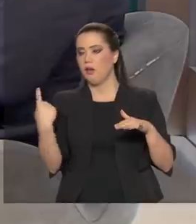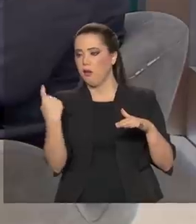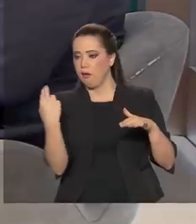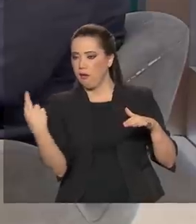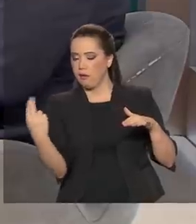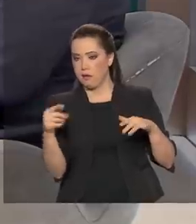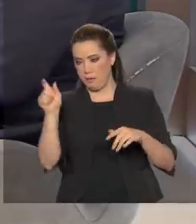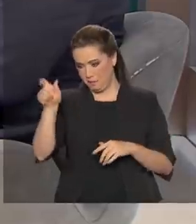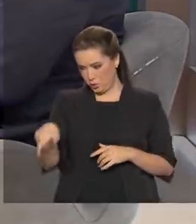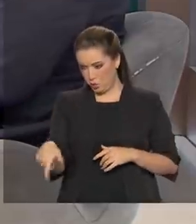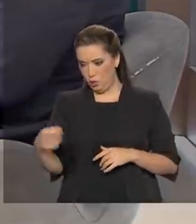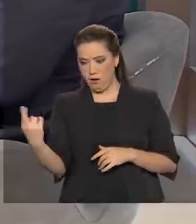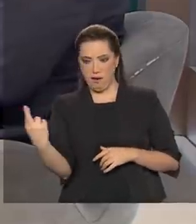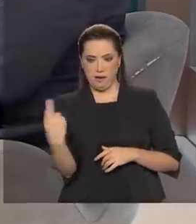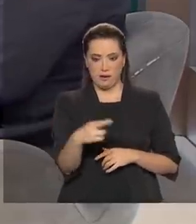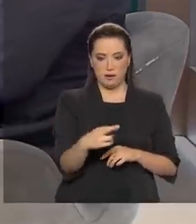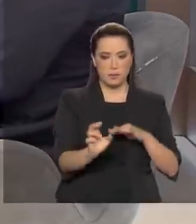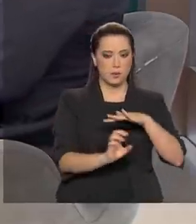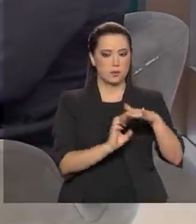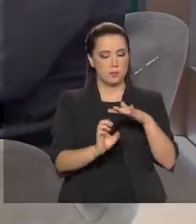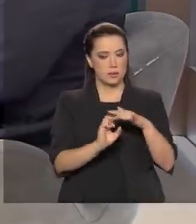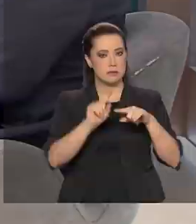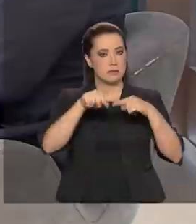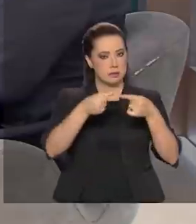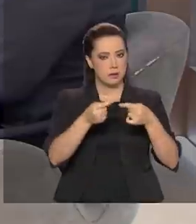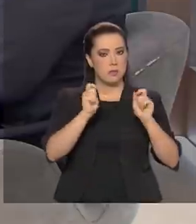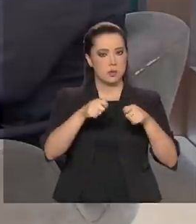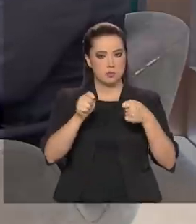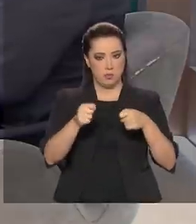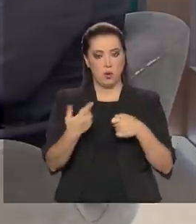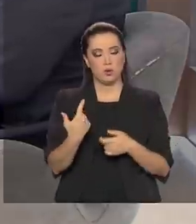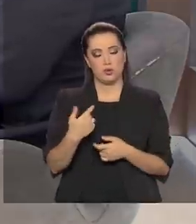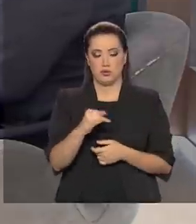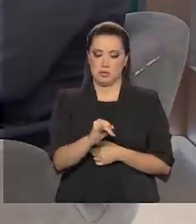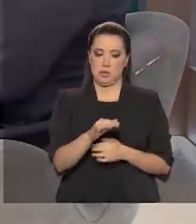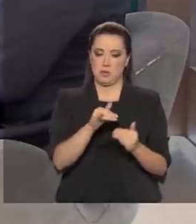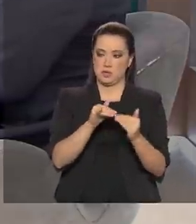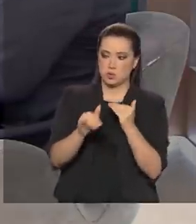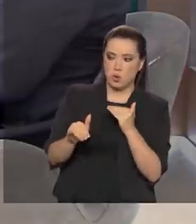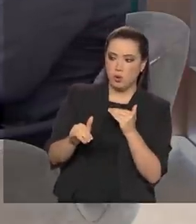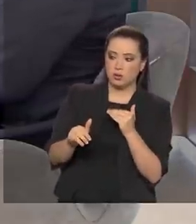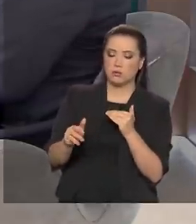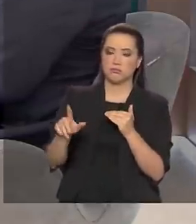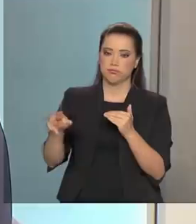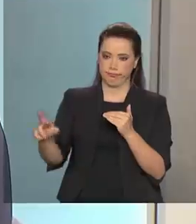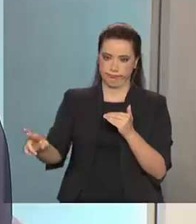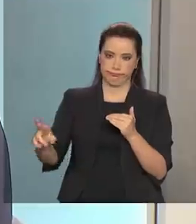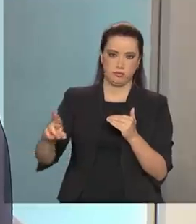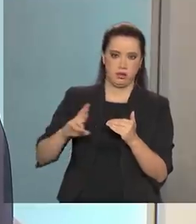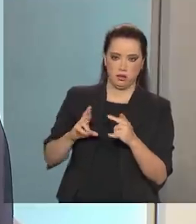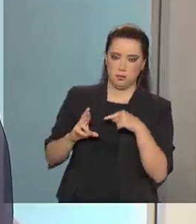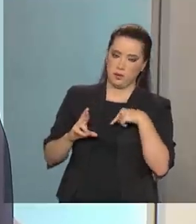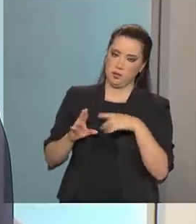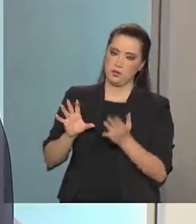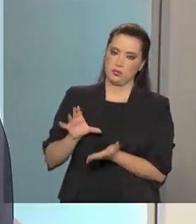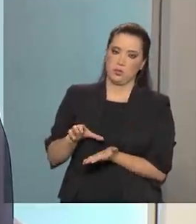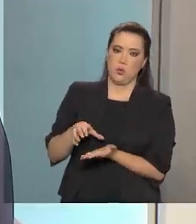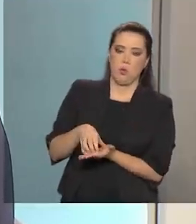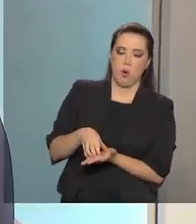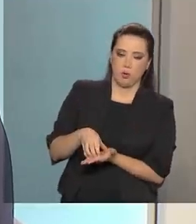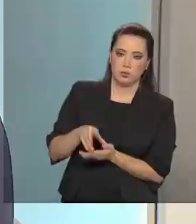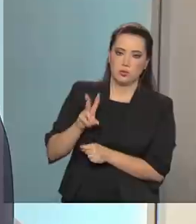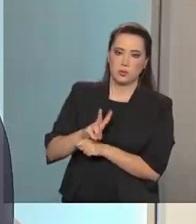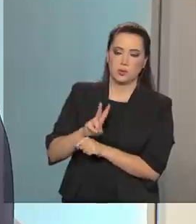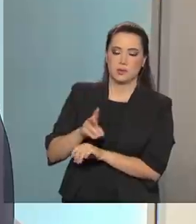as suas reivindicações, ele tem um canal de acesso à Autoridade Nacional de Proteção de